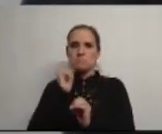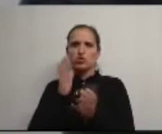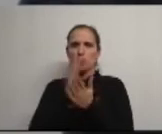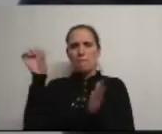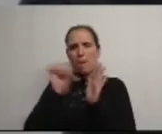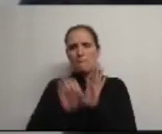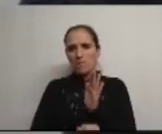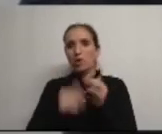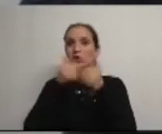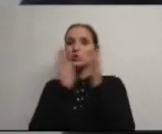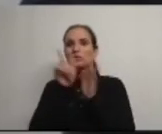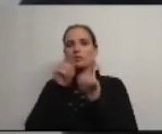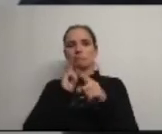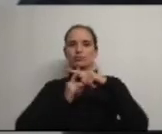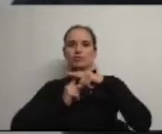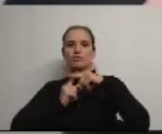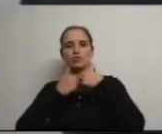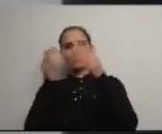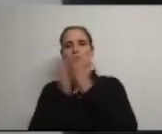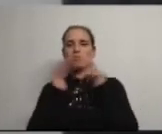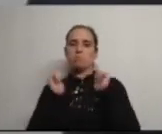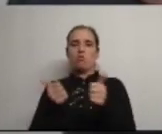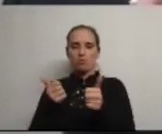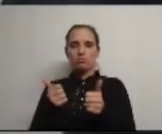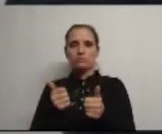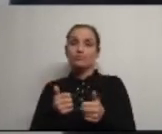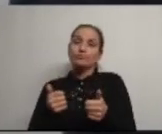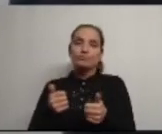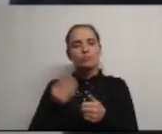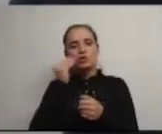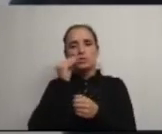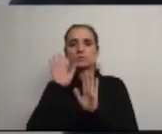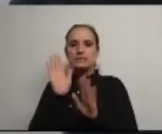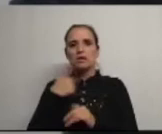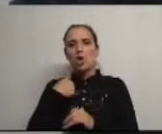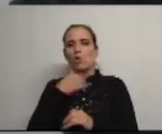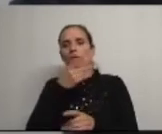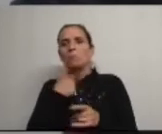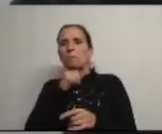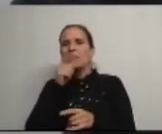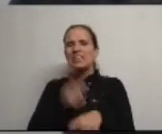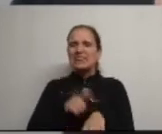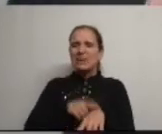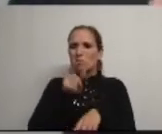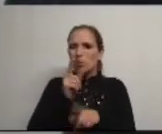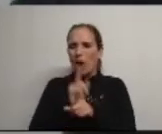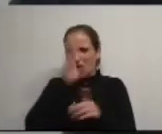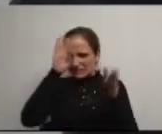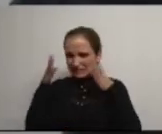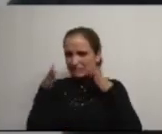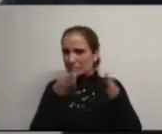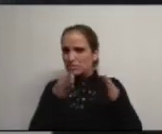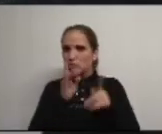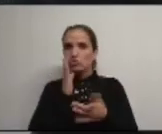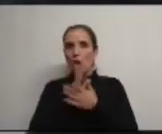com eles tudo principalmente o bom ainda assim como referi não vou perder tempo com esta obsessão com este síndrome